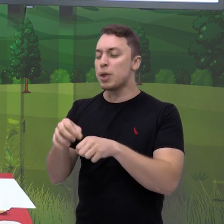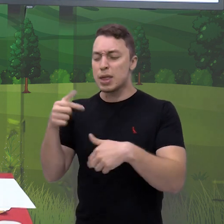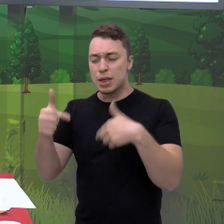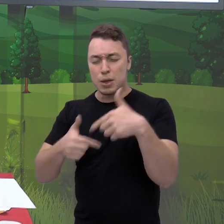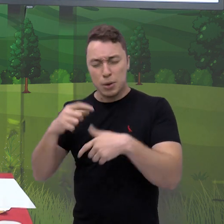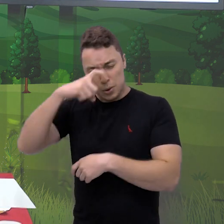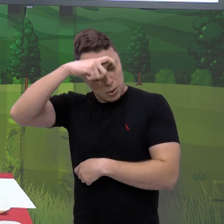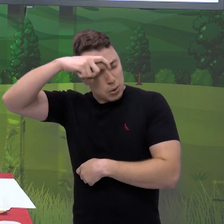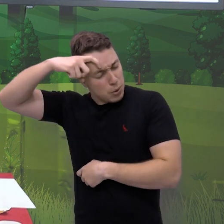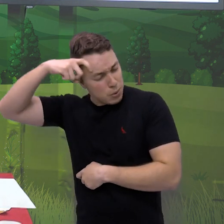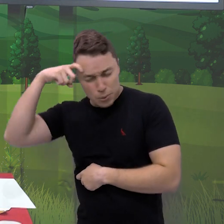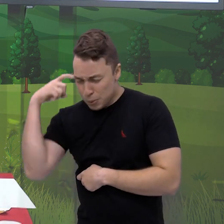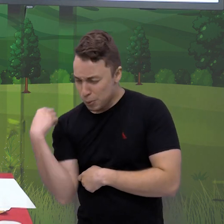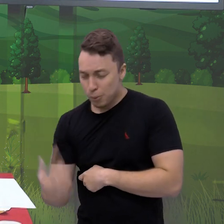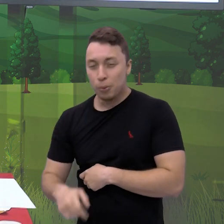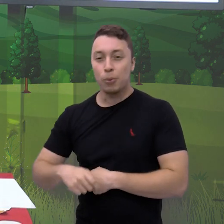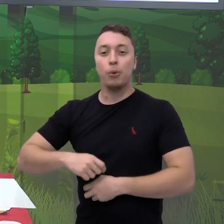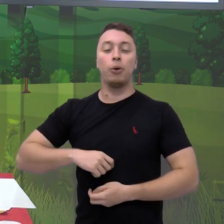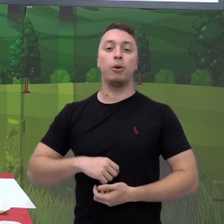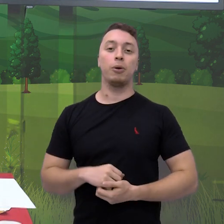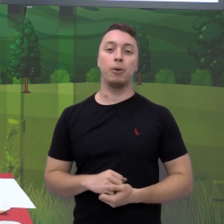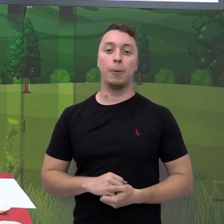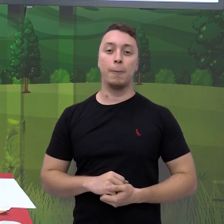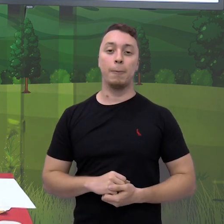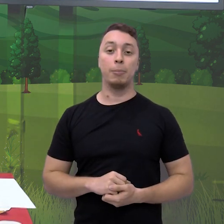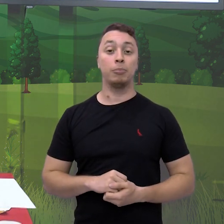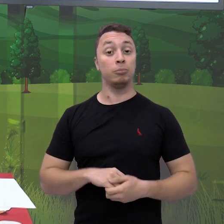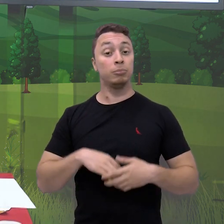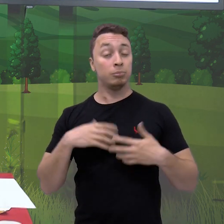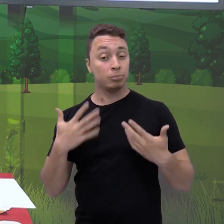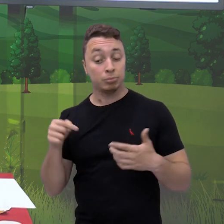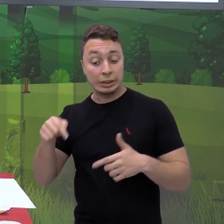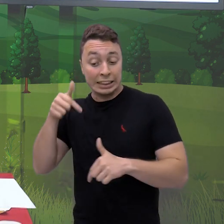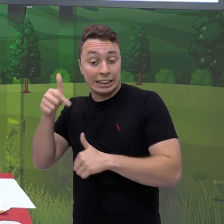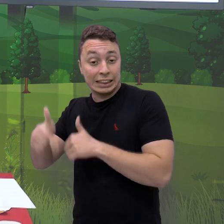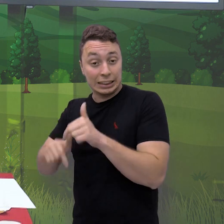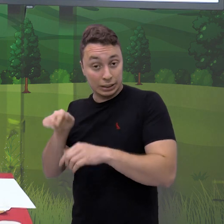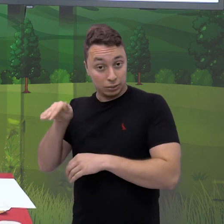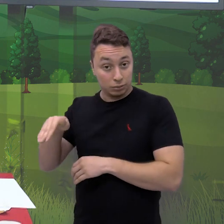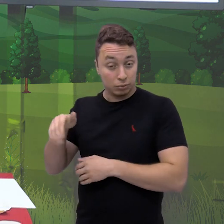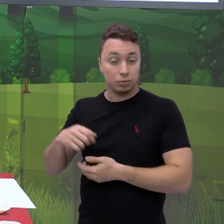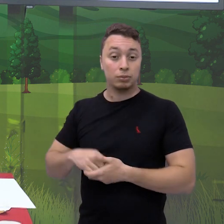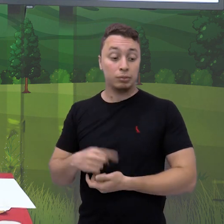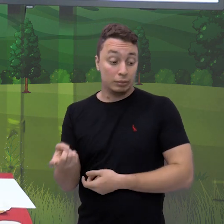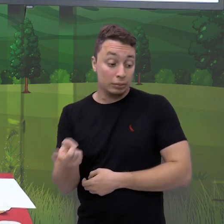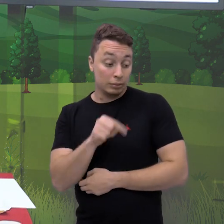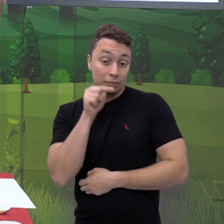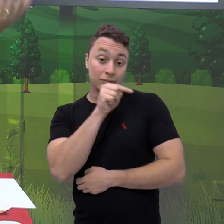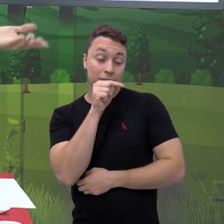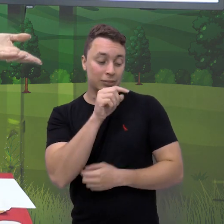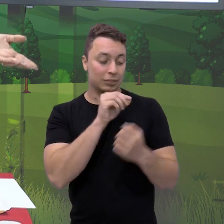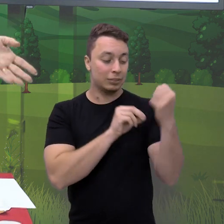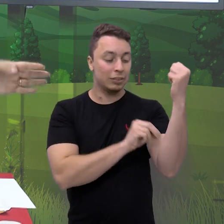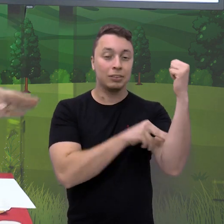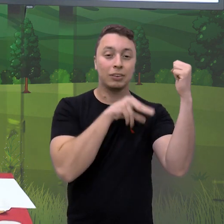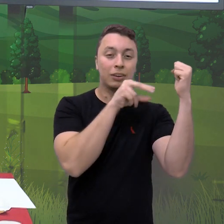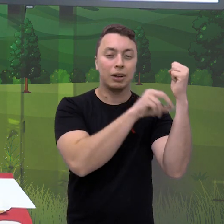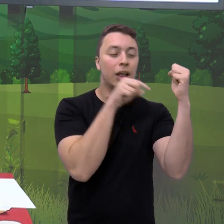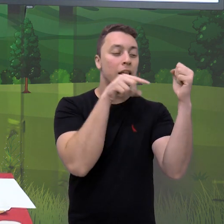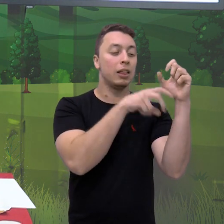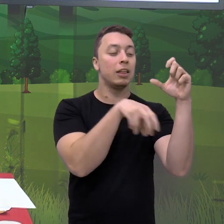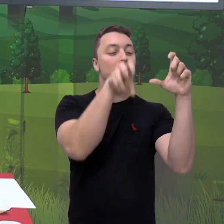muito, muito, muito, muito. Enquanto elas trabalhavam, a cigarra só cantava,